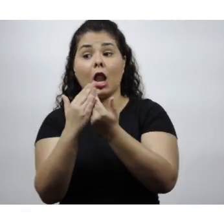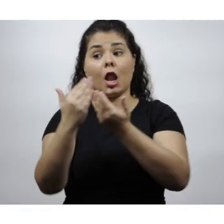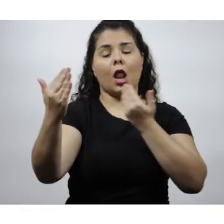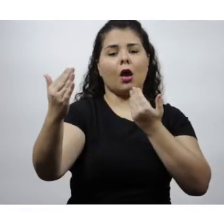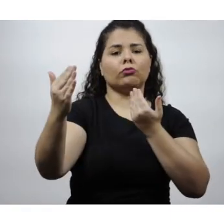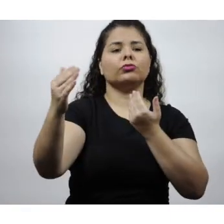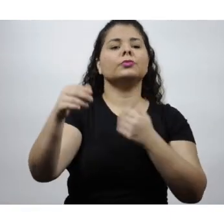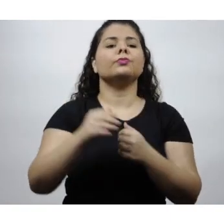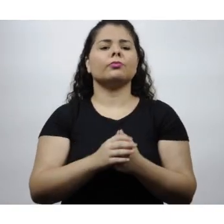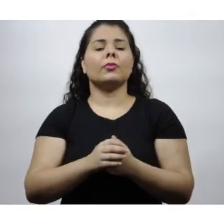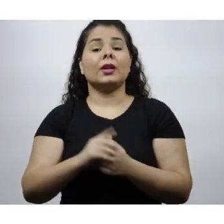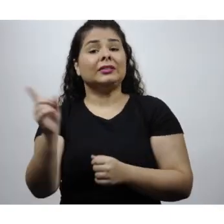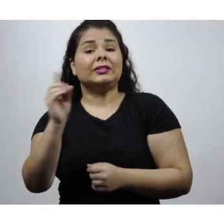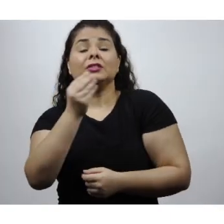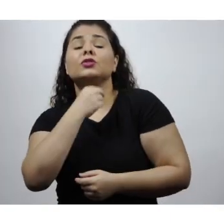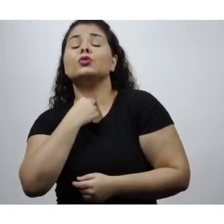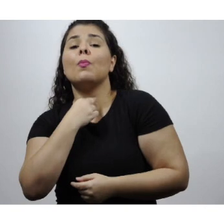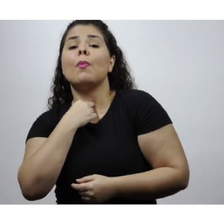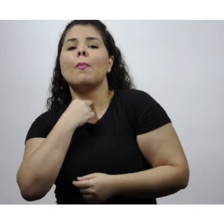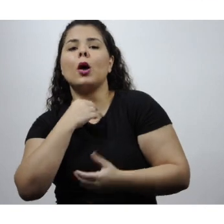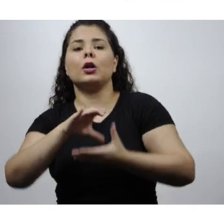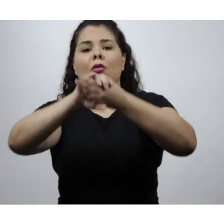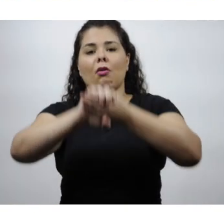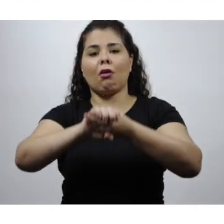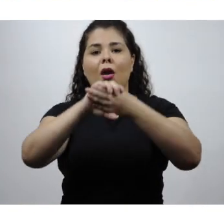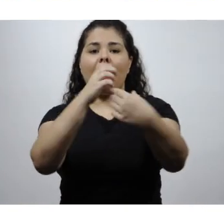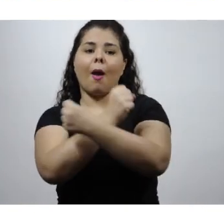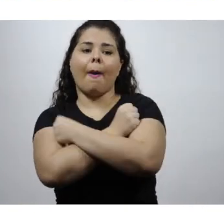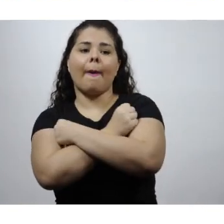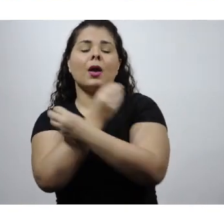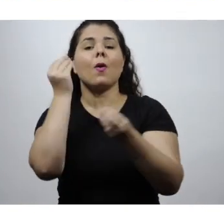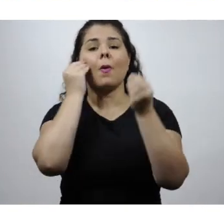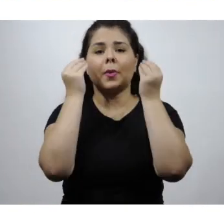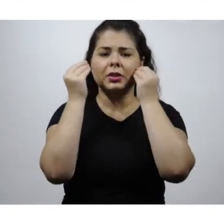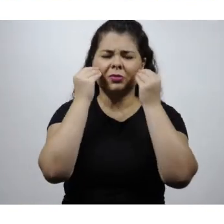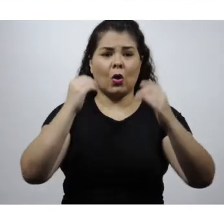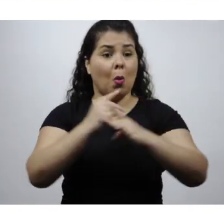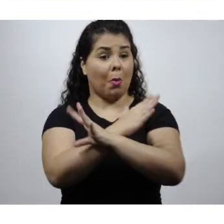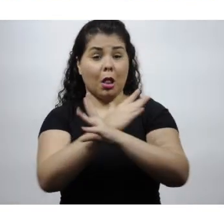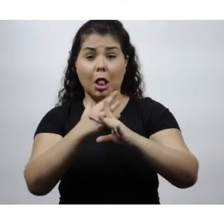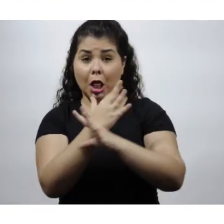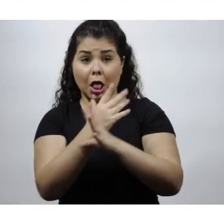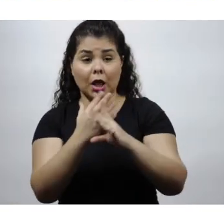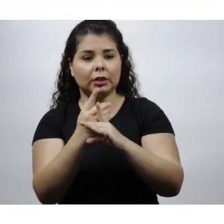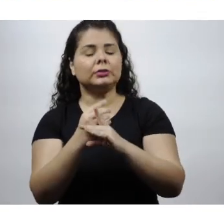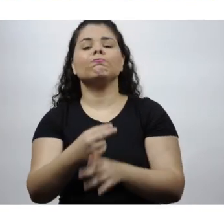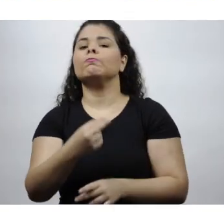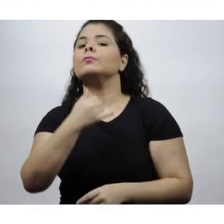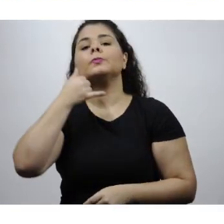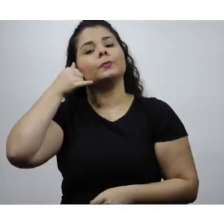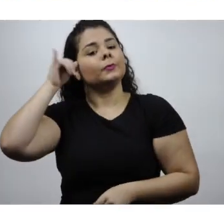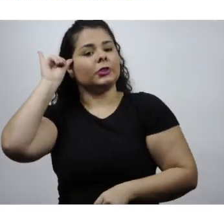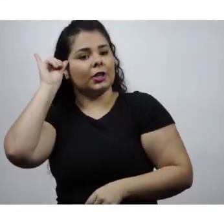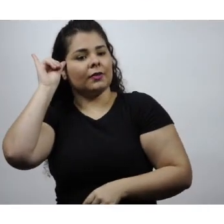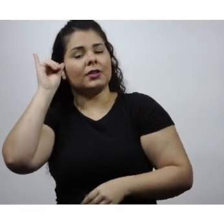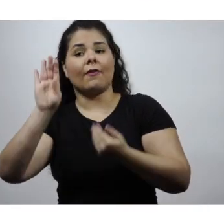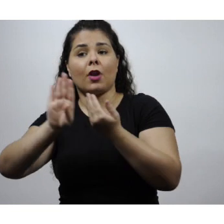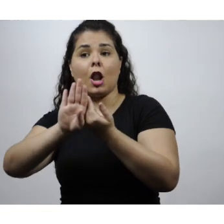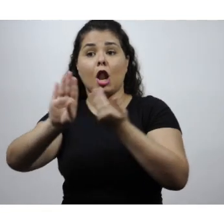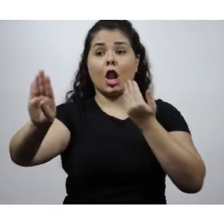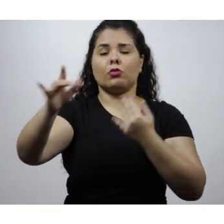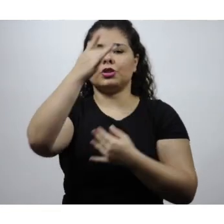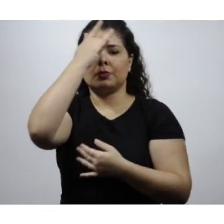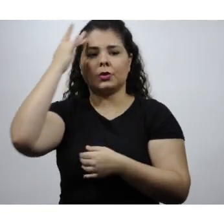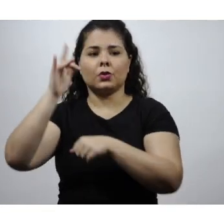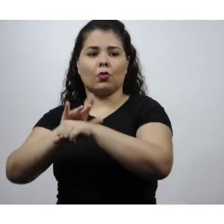Para não pegar, não cumprimentar usando as mãos. Não abraçar, não beijar. Para não pegar, multidão não, aglomeração não. Fique longe de pessoas doentes. Para não pegar,